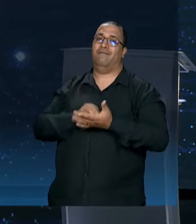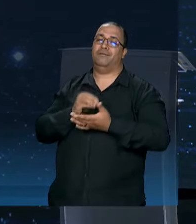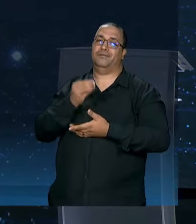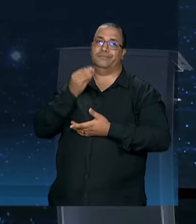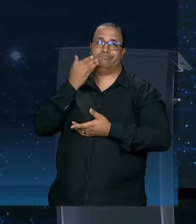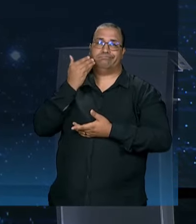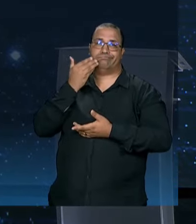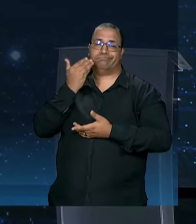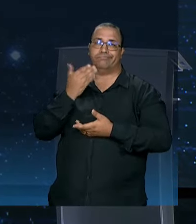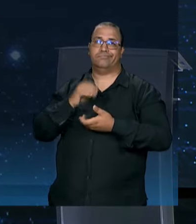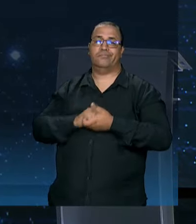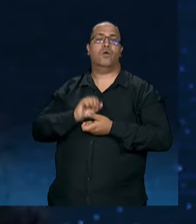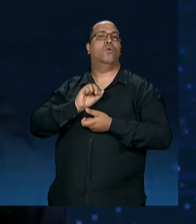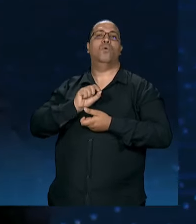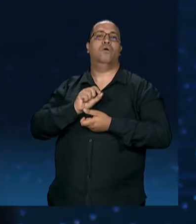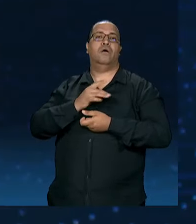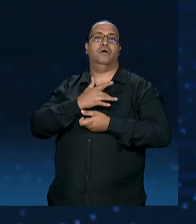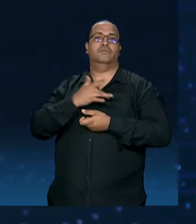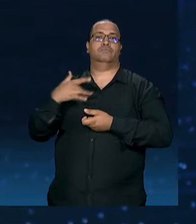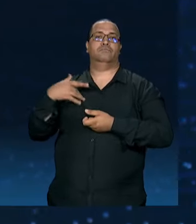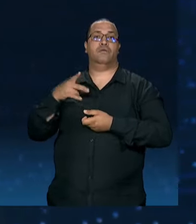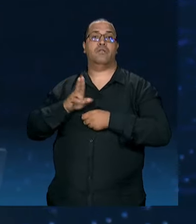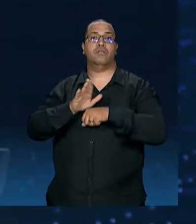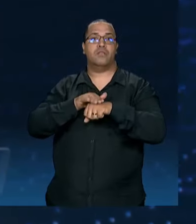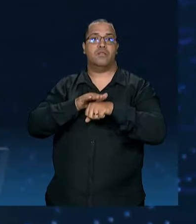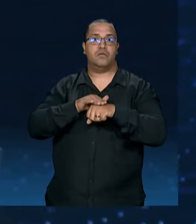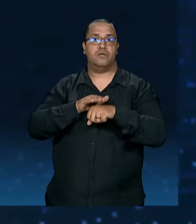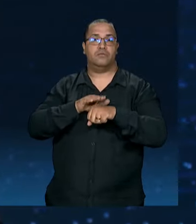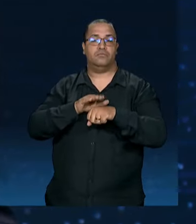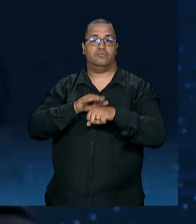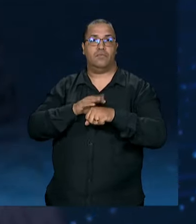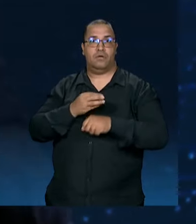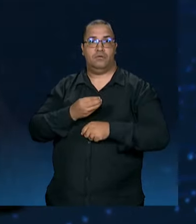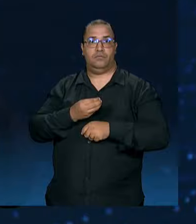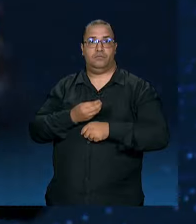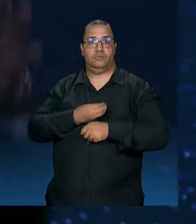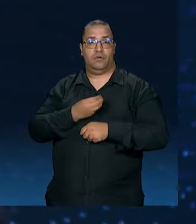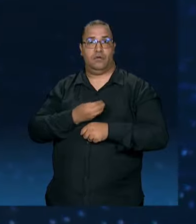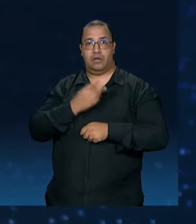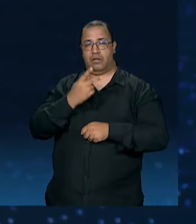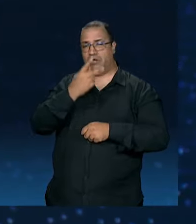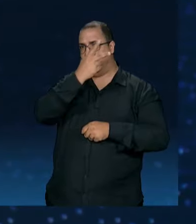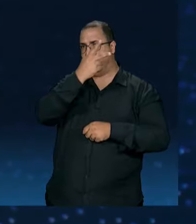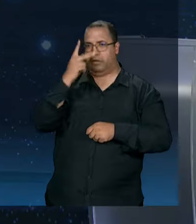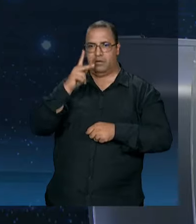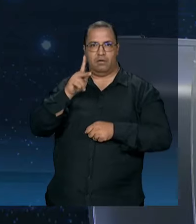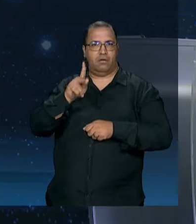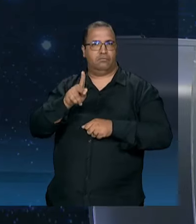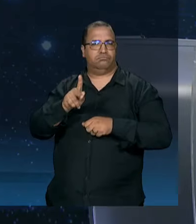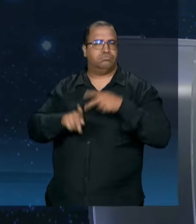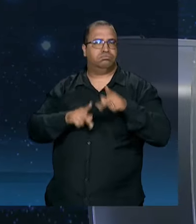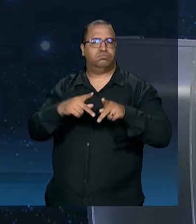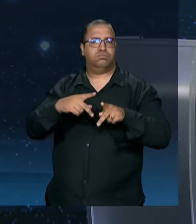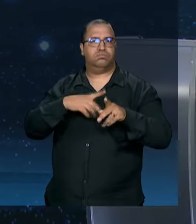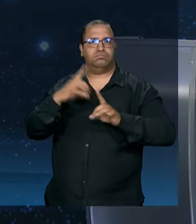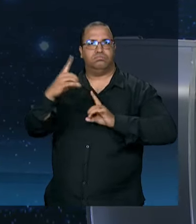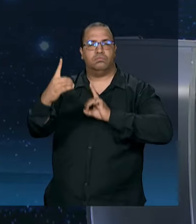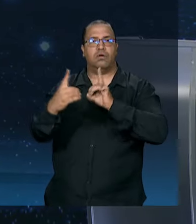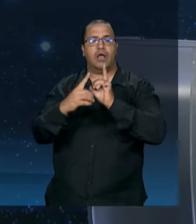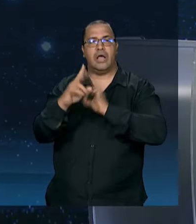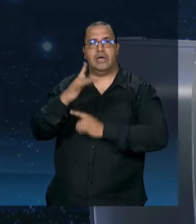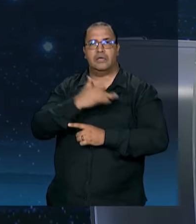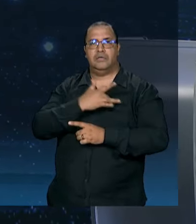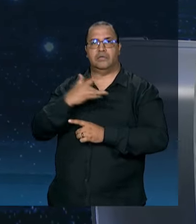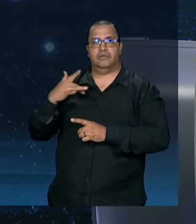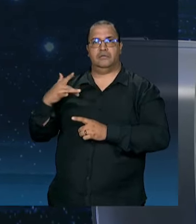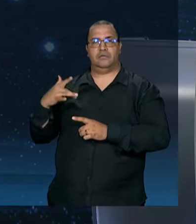O que a gente fez na saúde e que eu vou continuar fazendo, o Paulistão da Saúde, um em cada região da cidade, vai ser sensacional, gente.